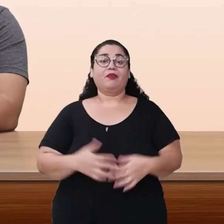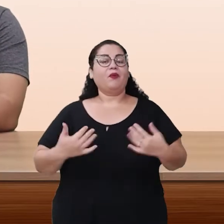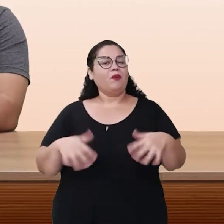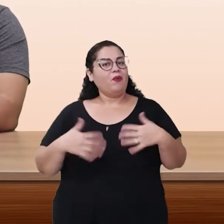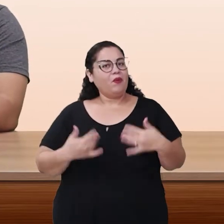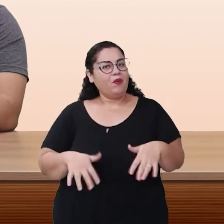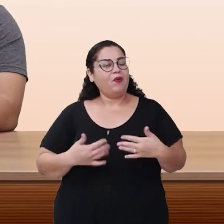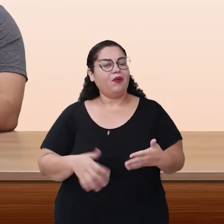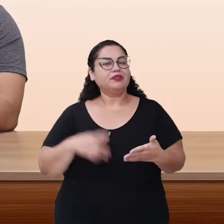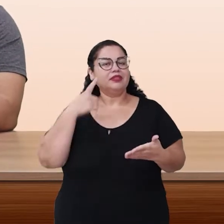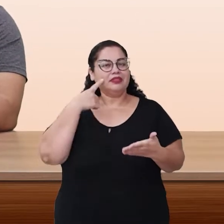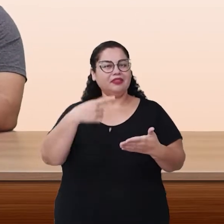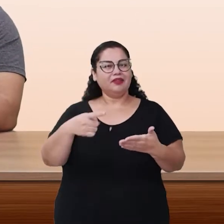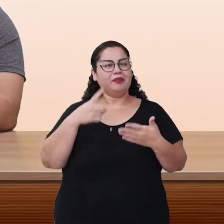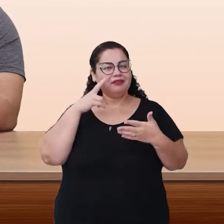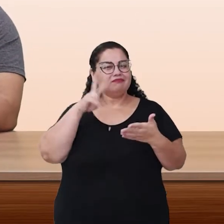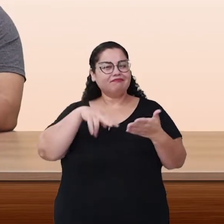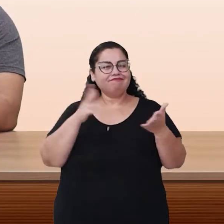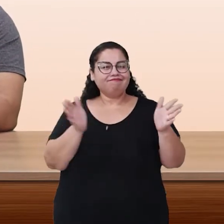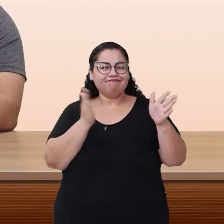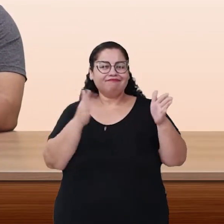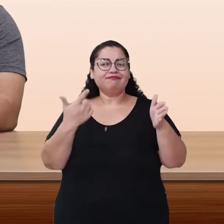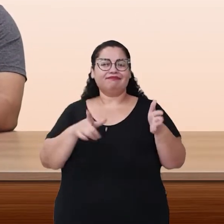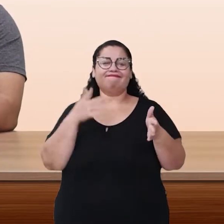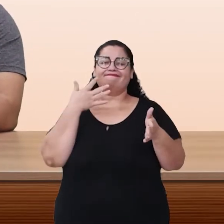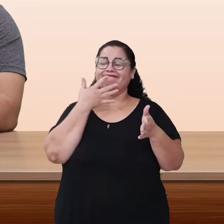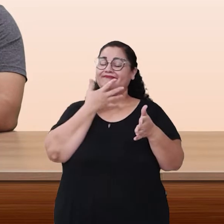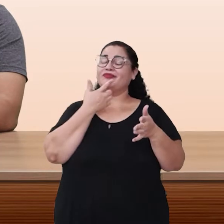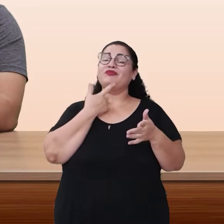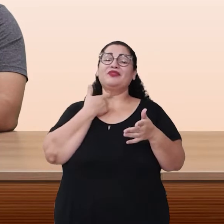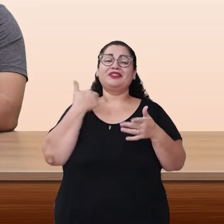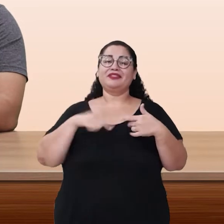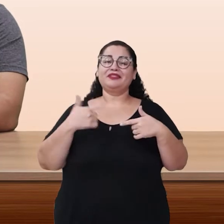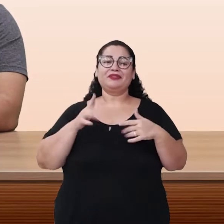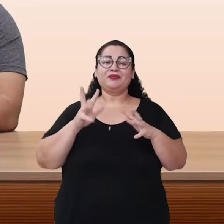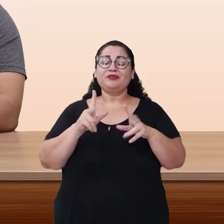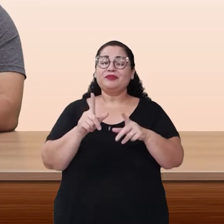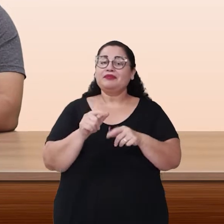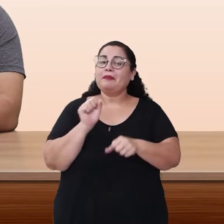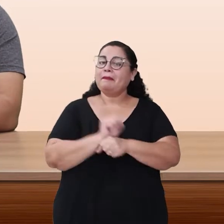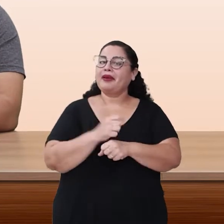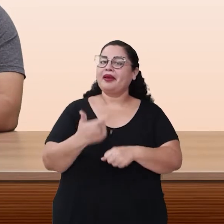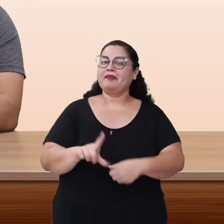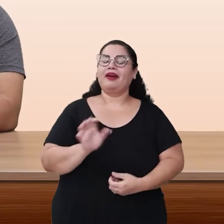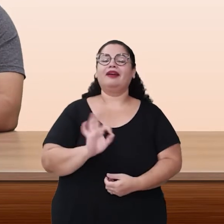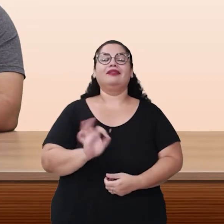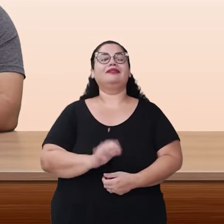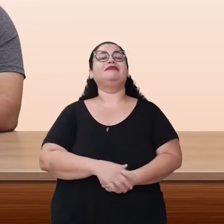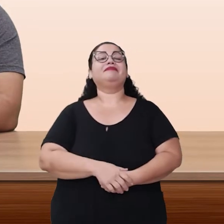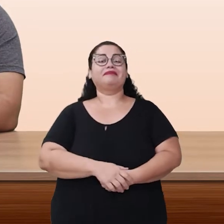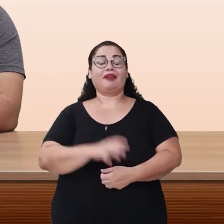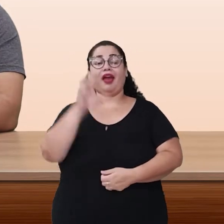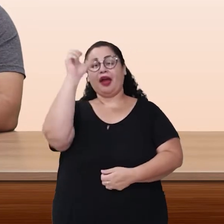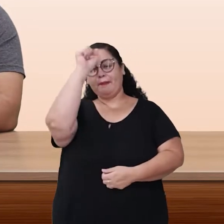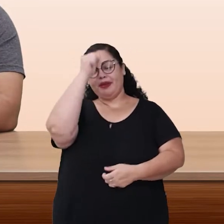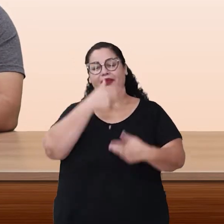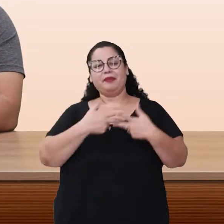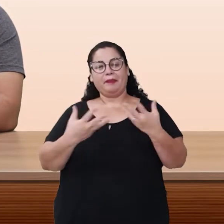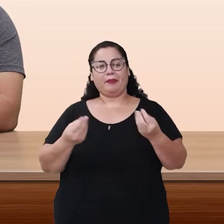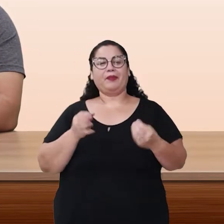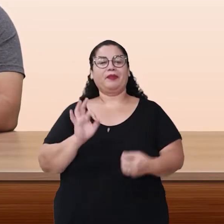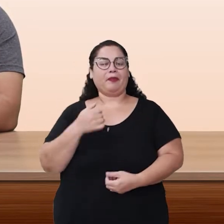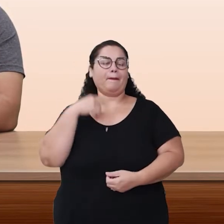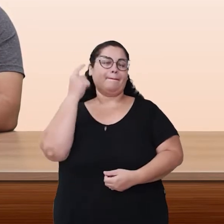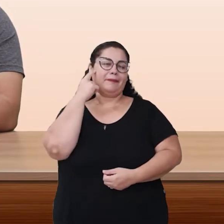Nossa, rever momentos da semana é tão gostoso. Dá vontade de ver tudo e não para mais. E o quanto aprendemos, né,